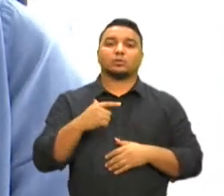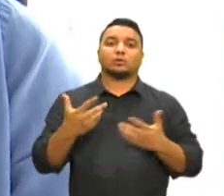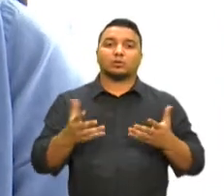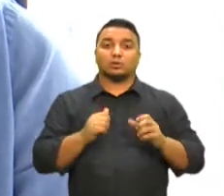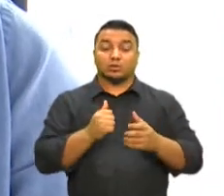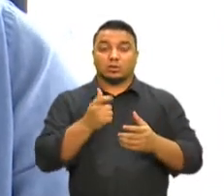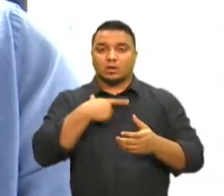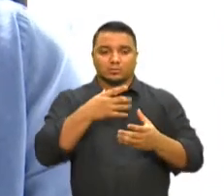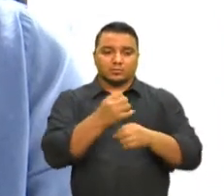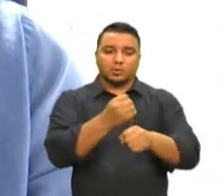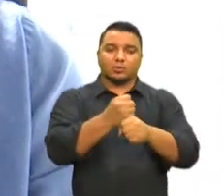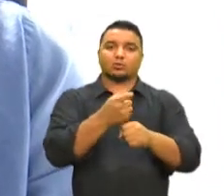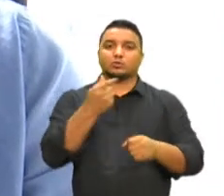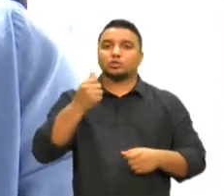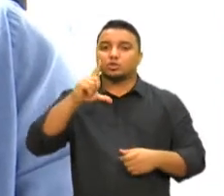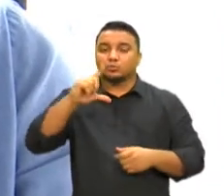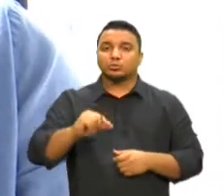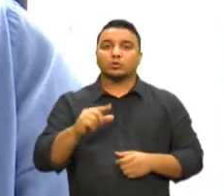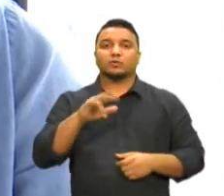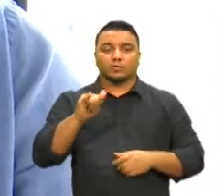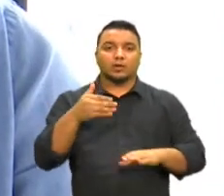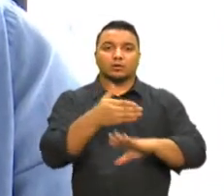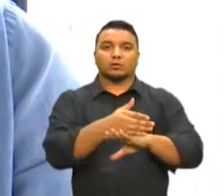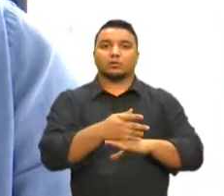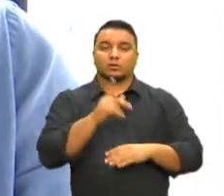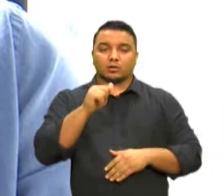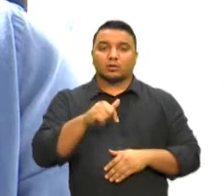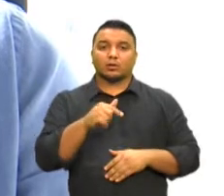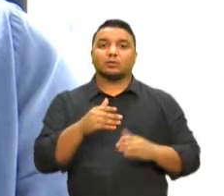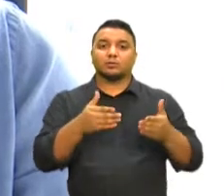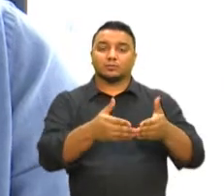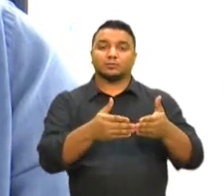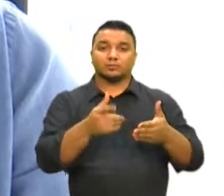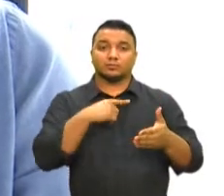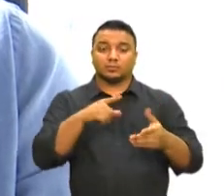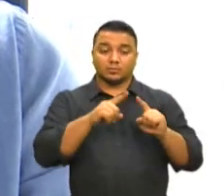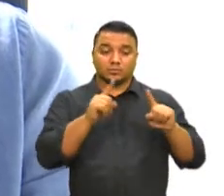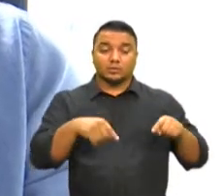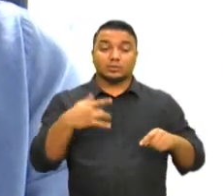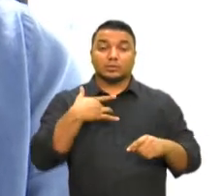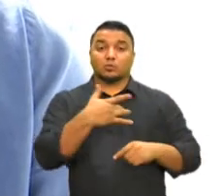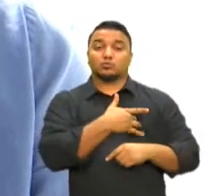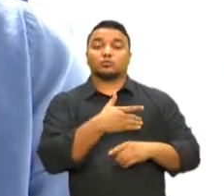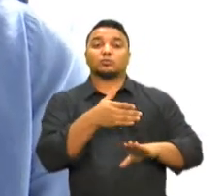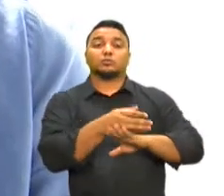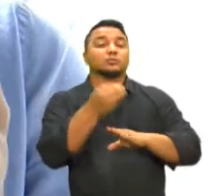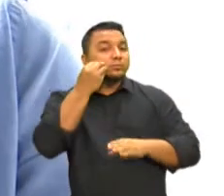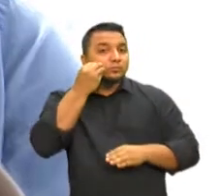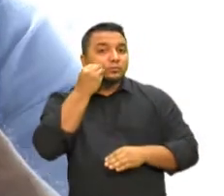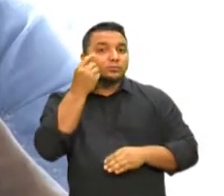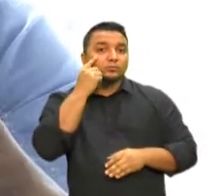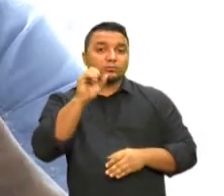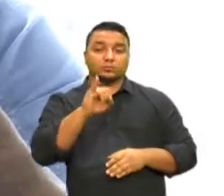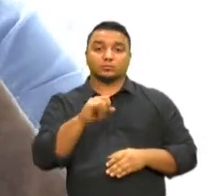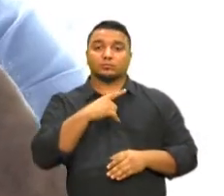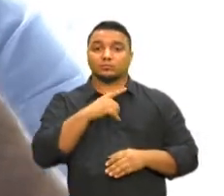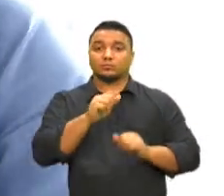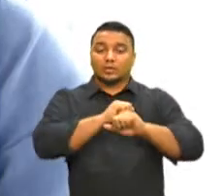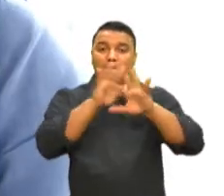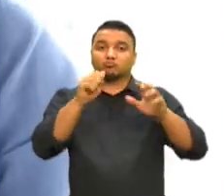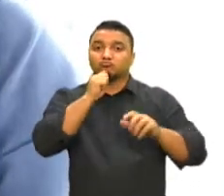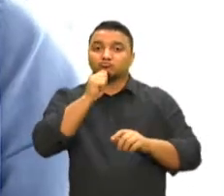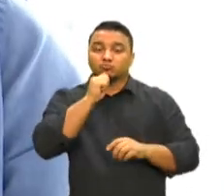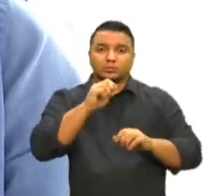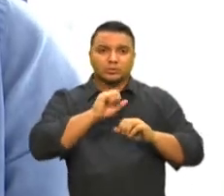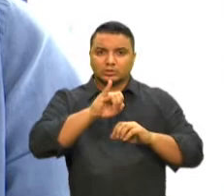dele, nessa diminuição, que ele vá até o plano de saúde, administradora do plano de saúde. Se não ficar claro para ele a informação, se ele